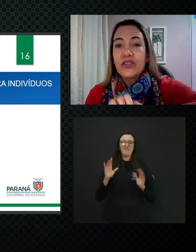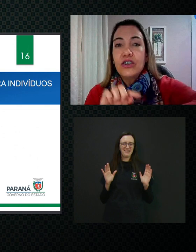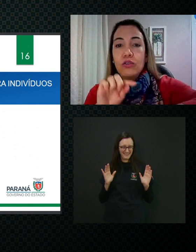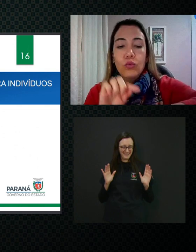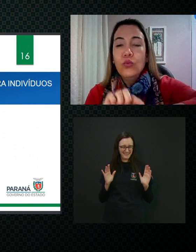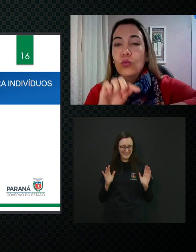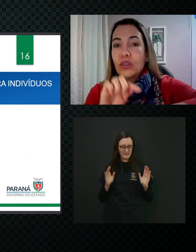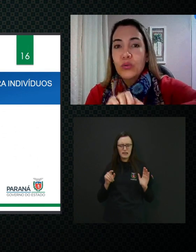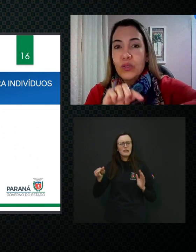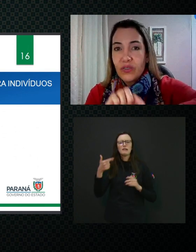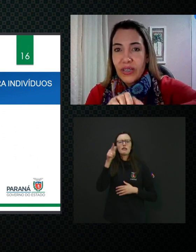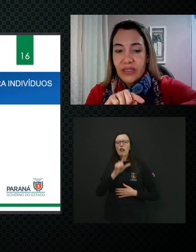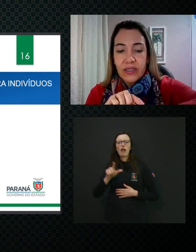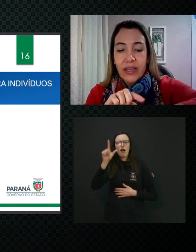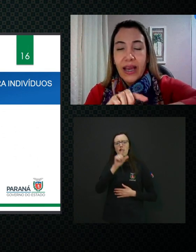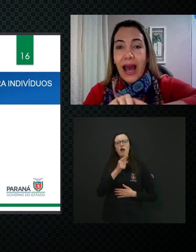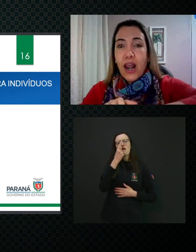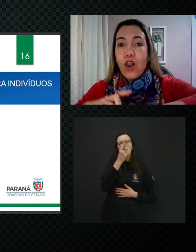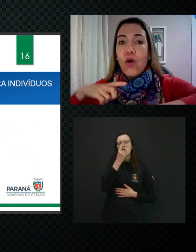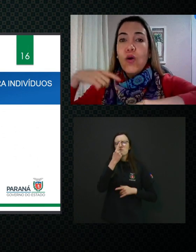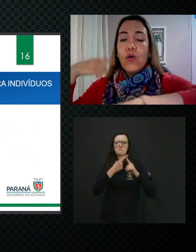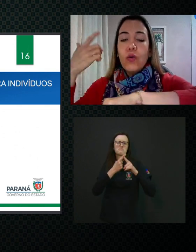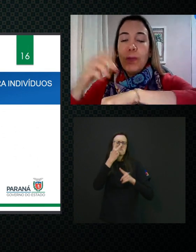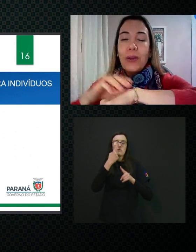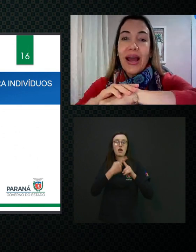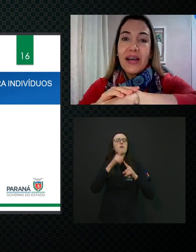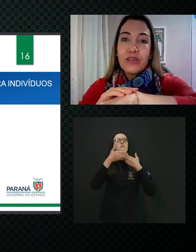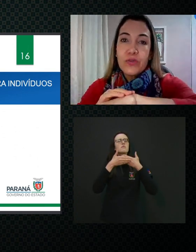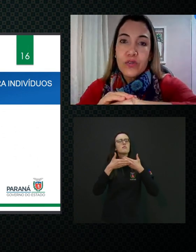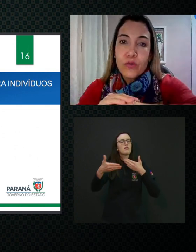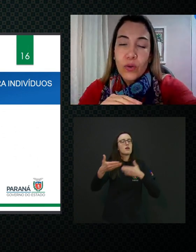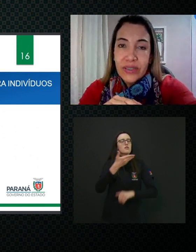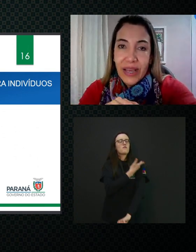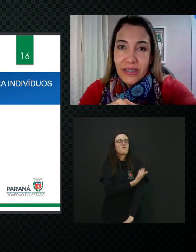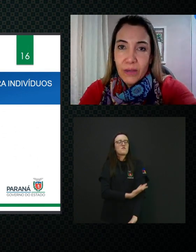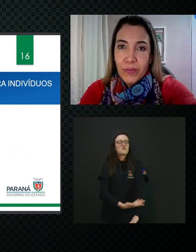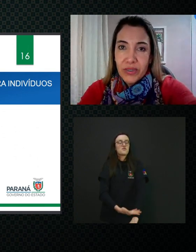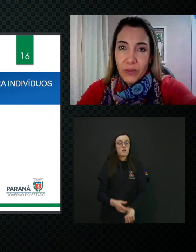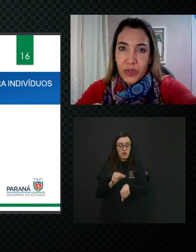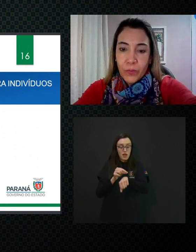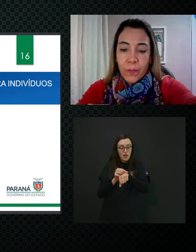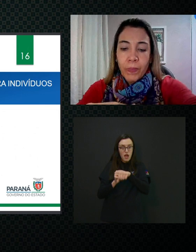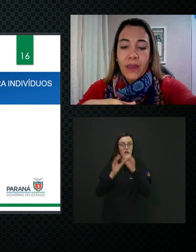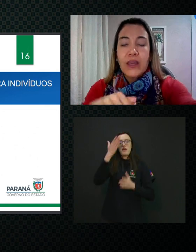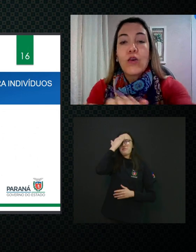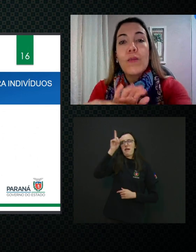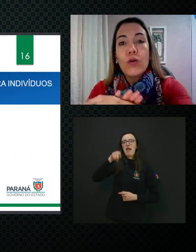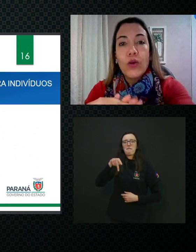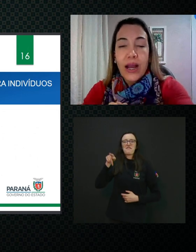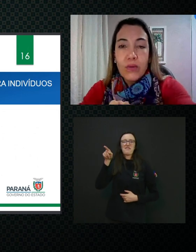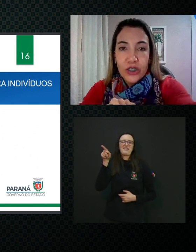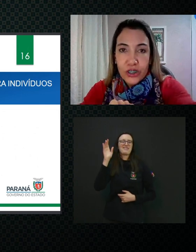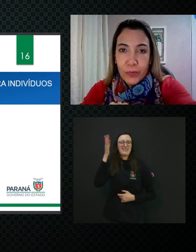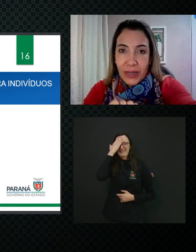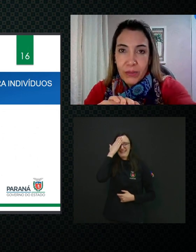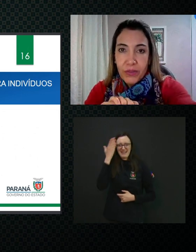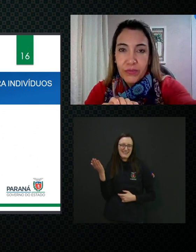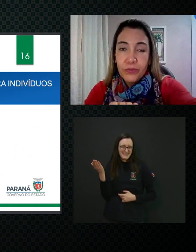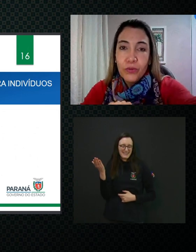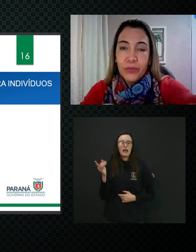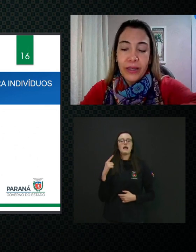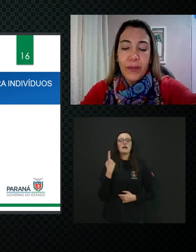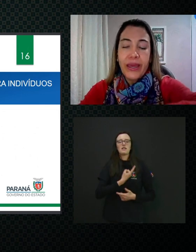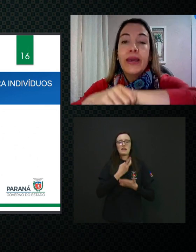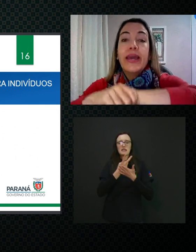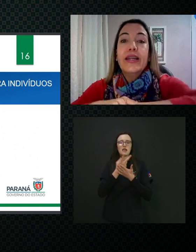faz sentido uma, duas vezes. A longo prazo isso consegue ser percebido. E como é um local onde a gente passa